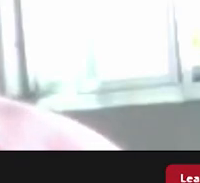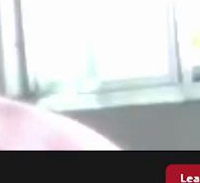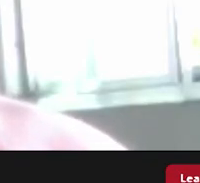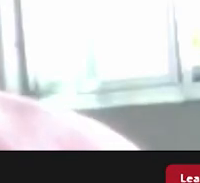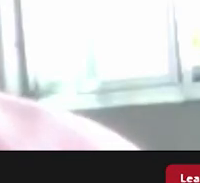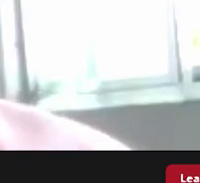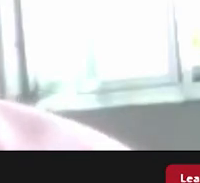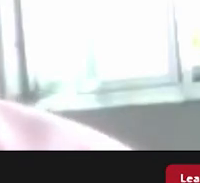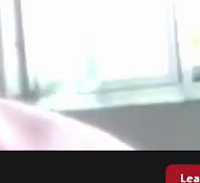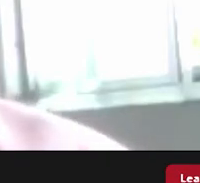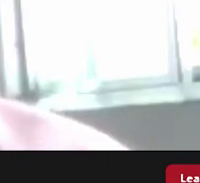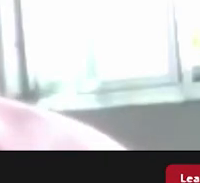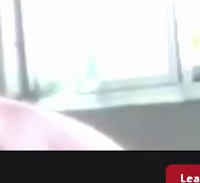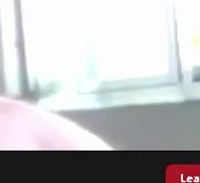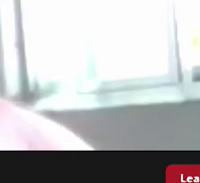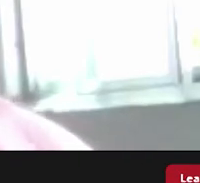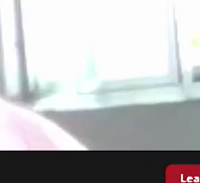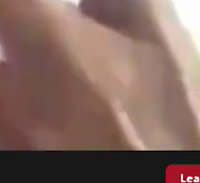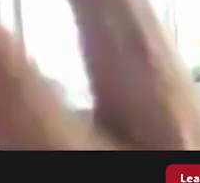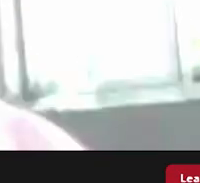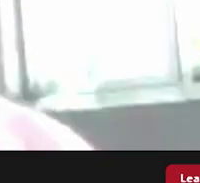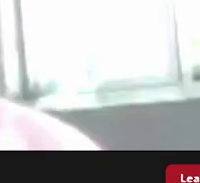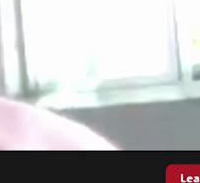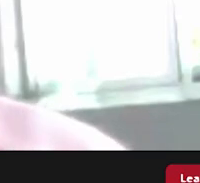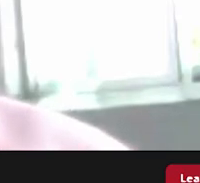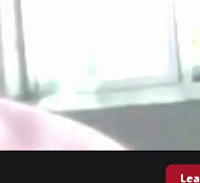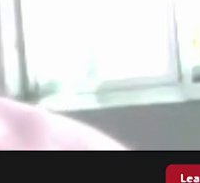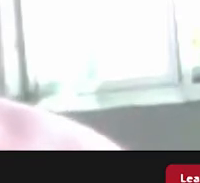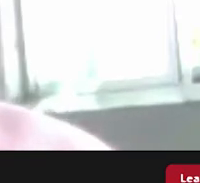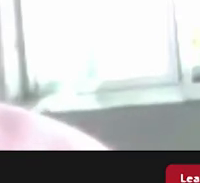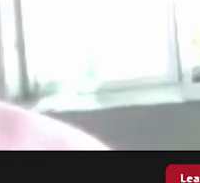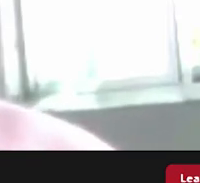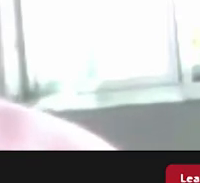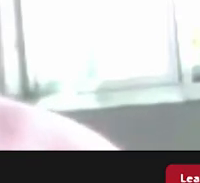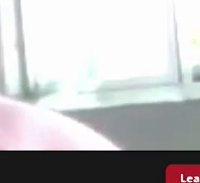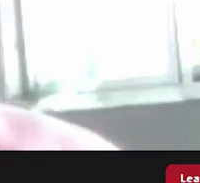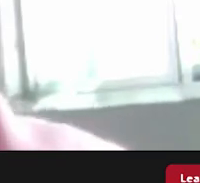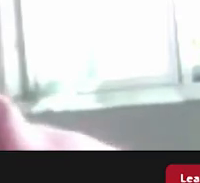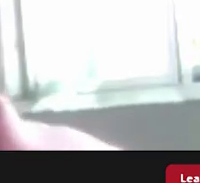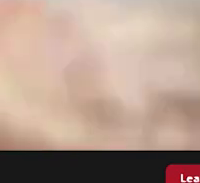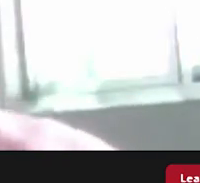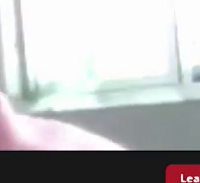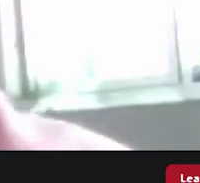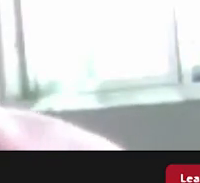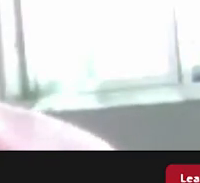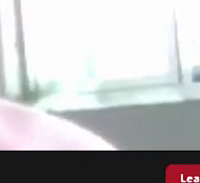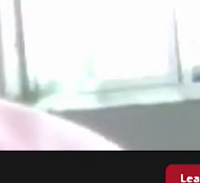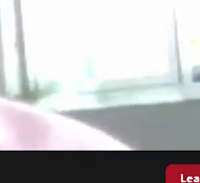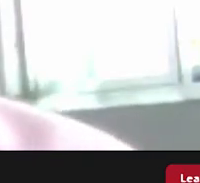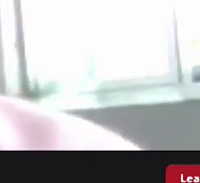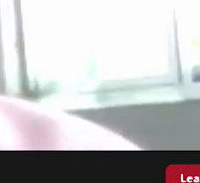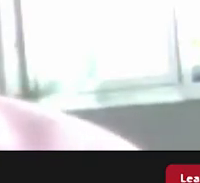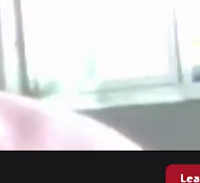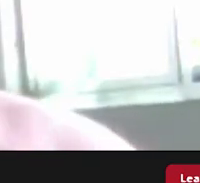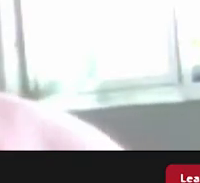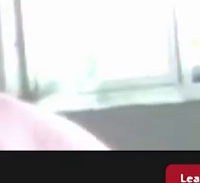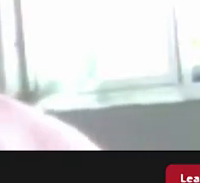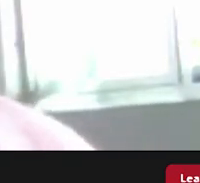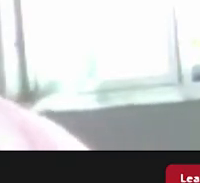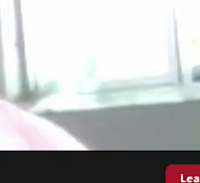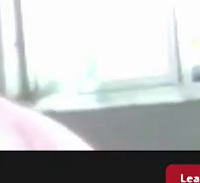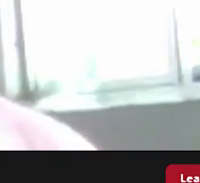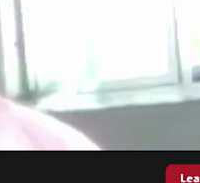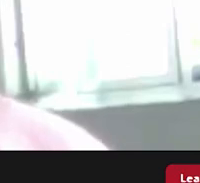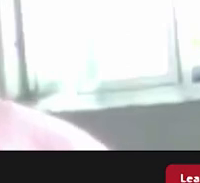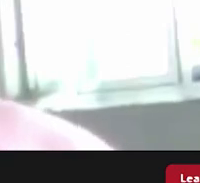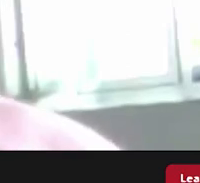é uma marca aqui o estado do Rio de Janeiro tinha a confederação tamanho em torno da Baía de Guanabara e